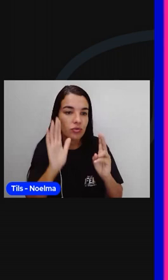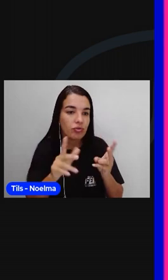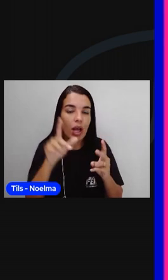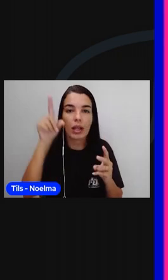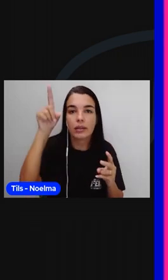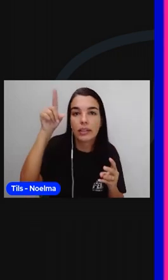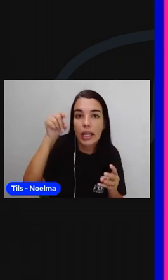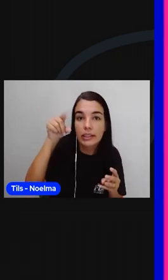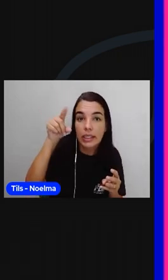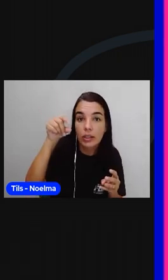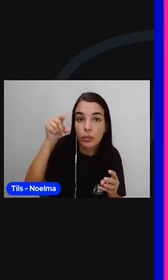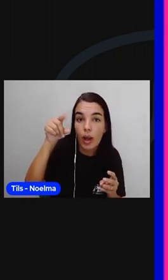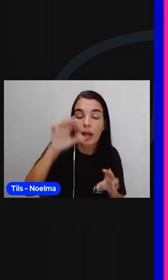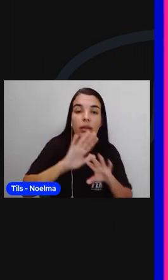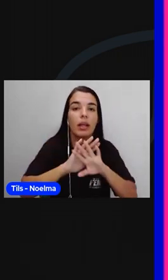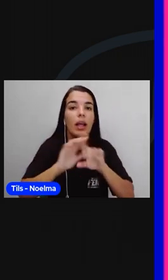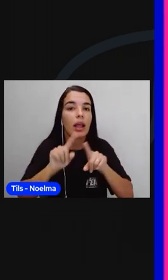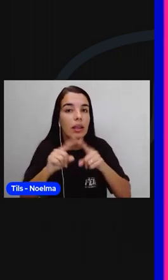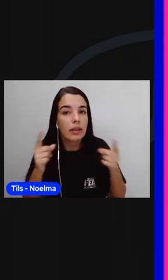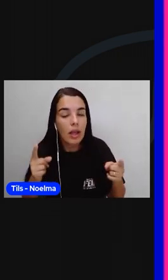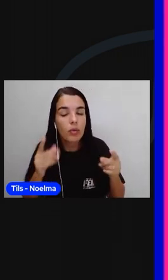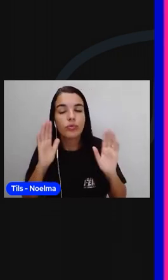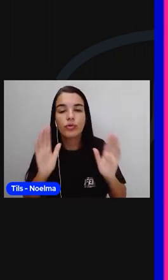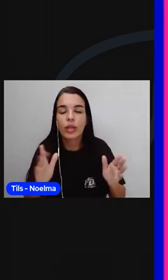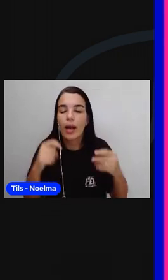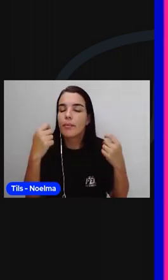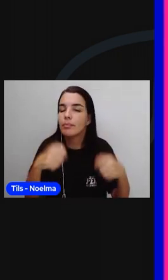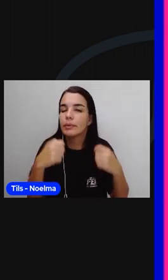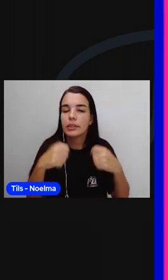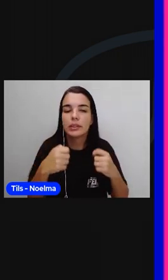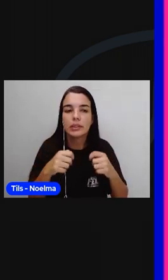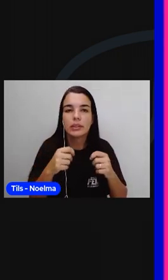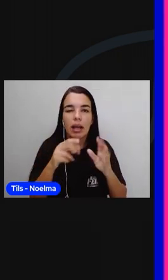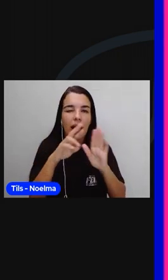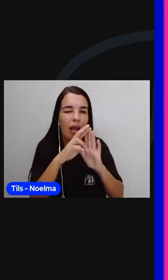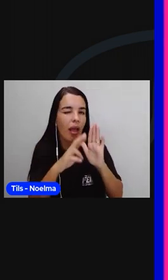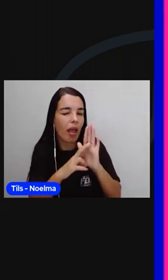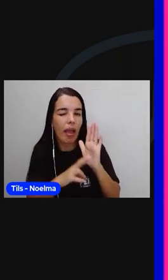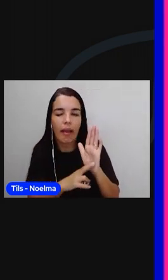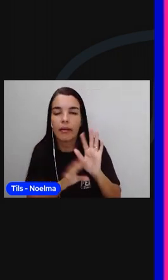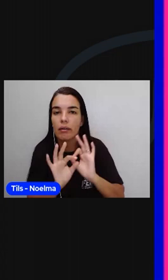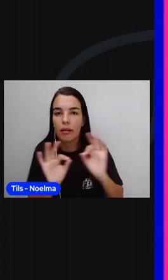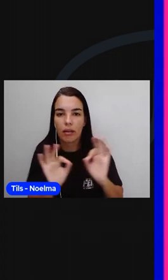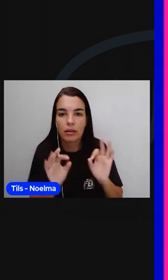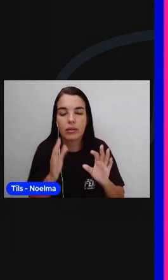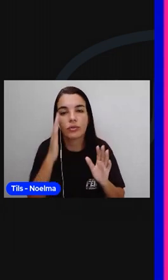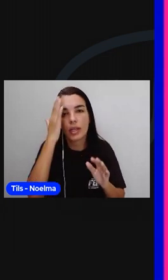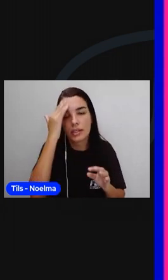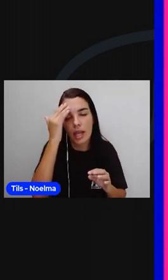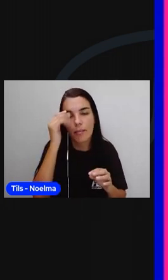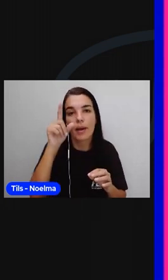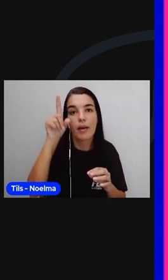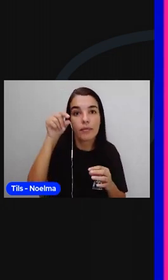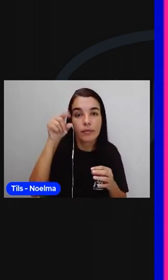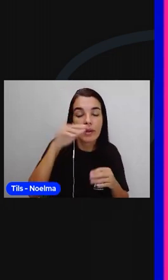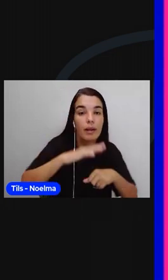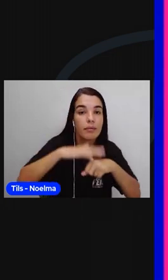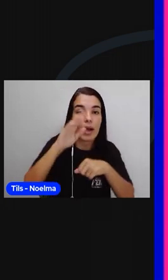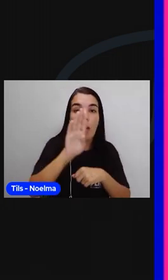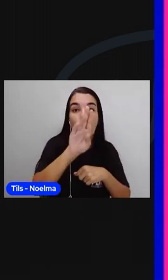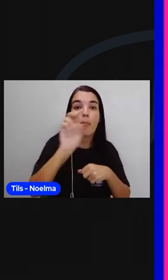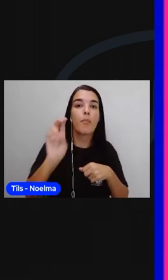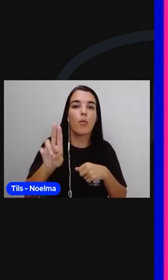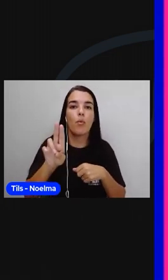acentuada. Então, nós nem precisamos aplicar qualquer regra. Já sabemos que a sílaba mais forte é o